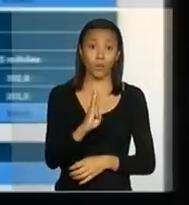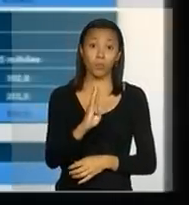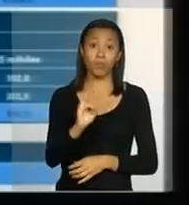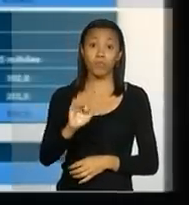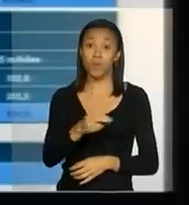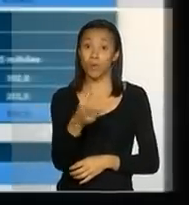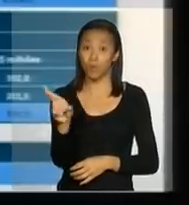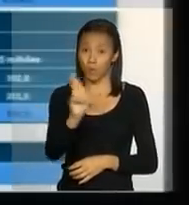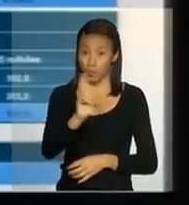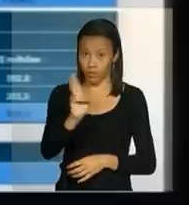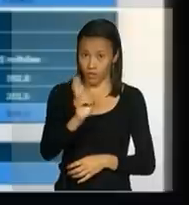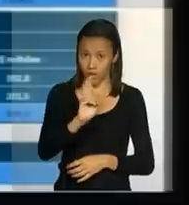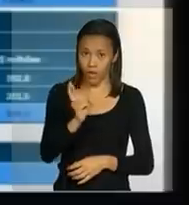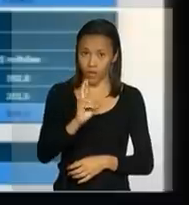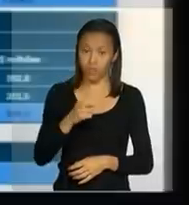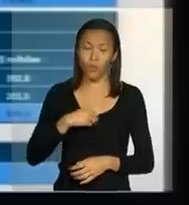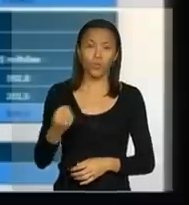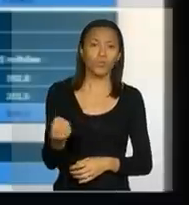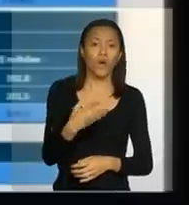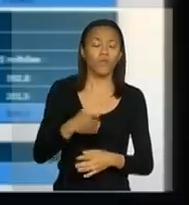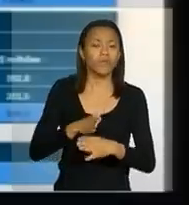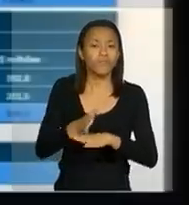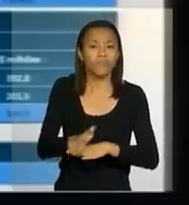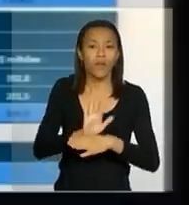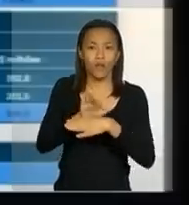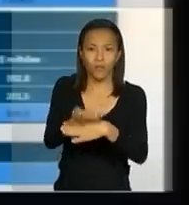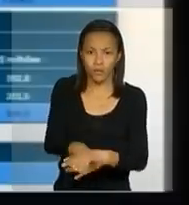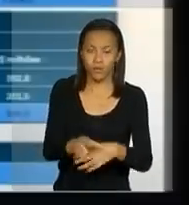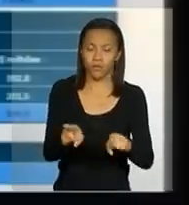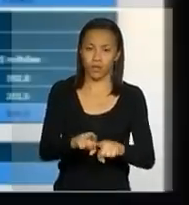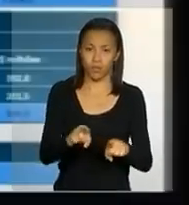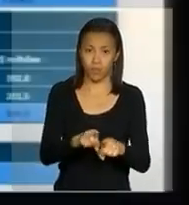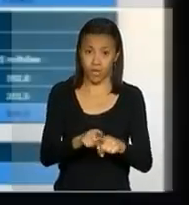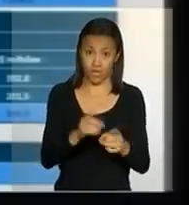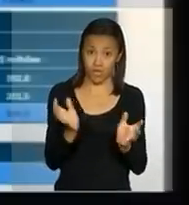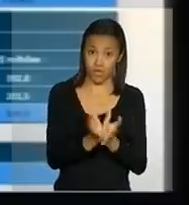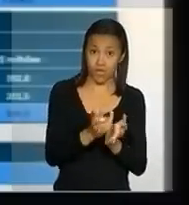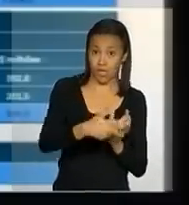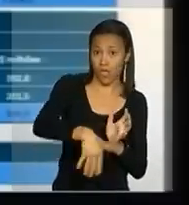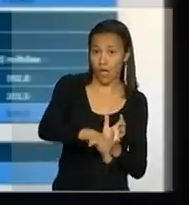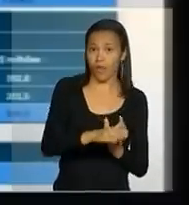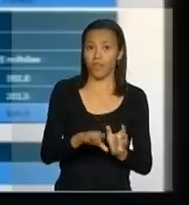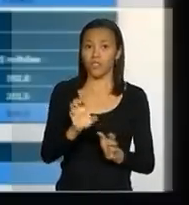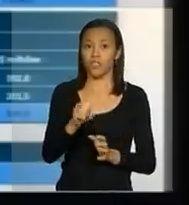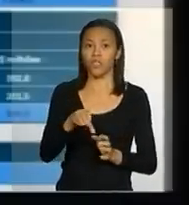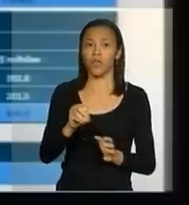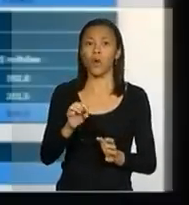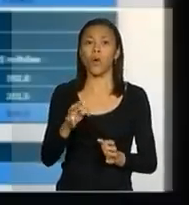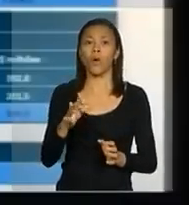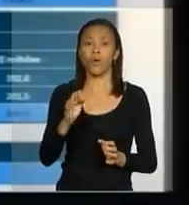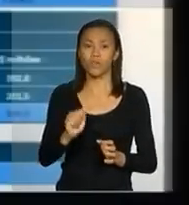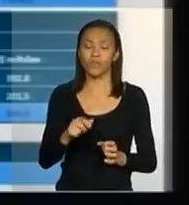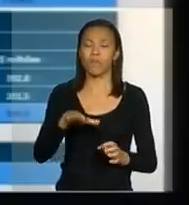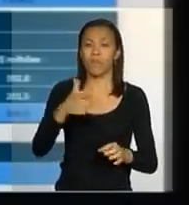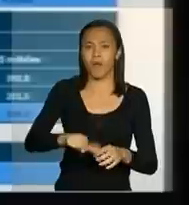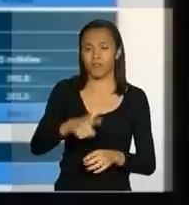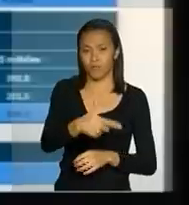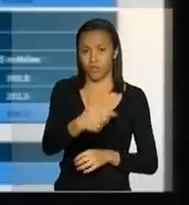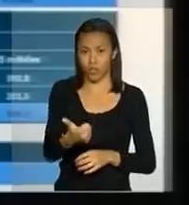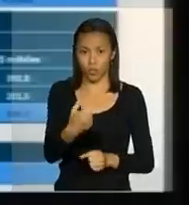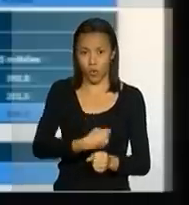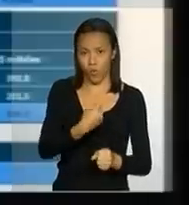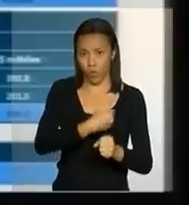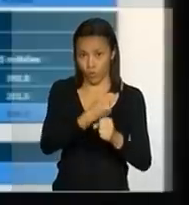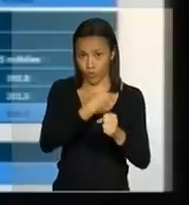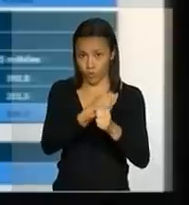com 36 novas intervenções e também na área de encostas, mais 21 obras